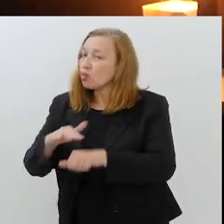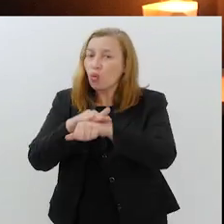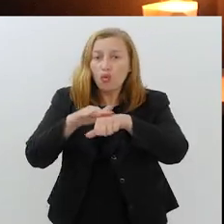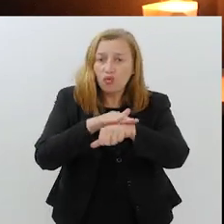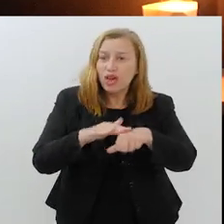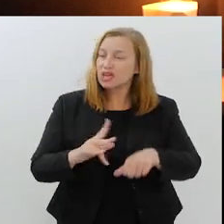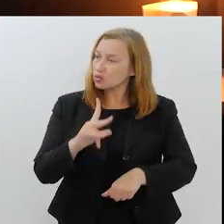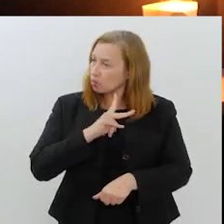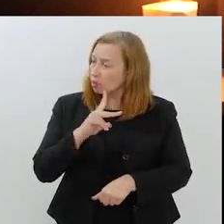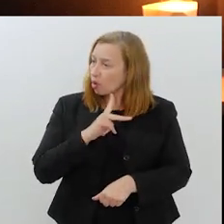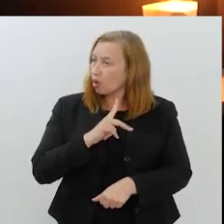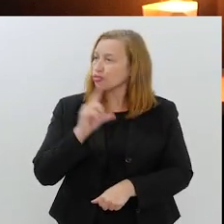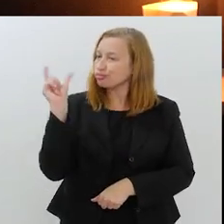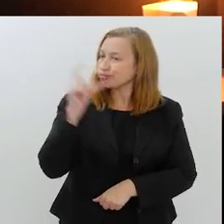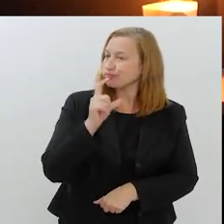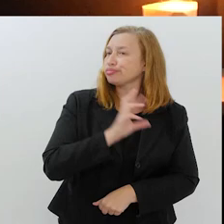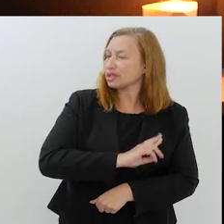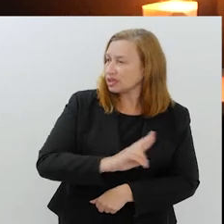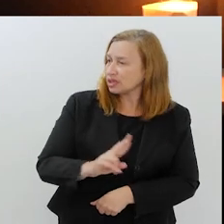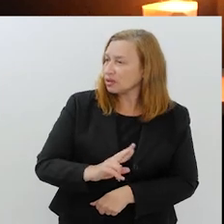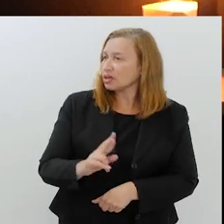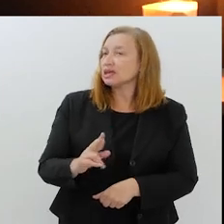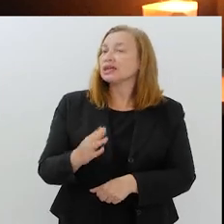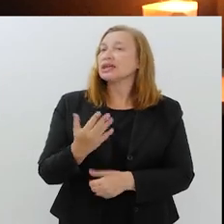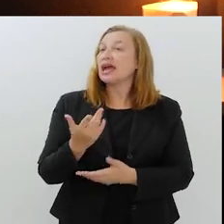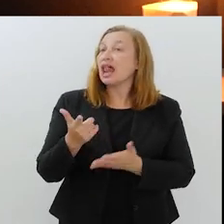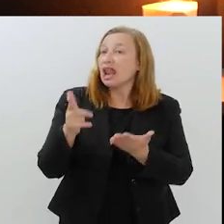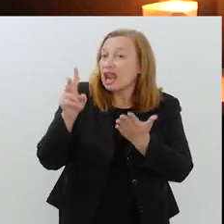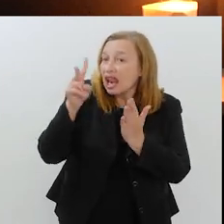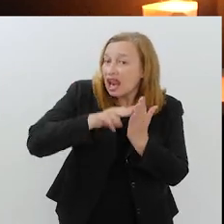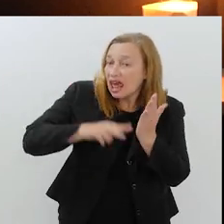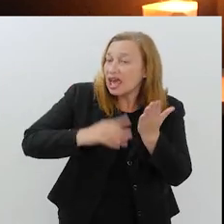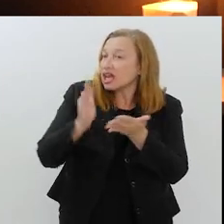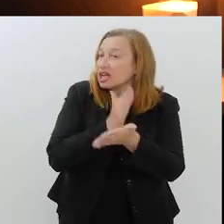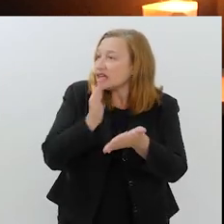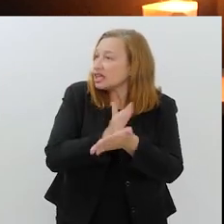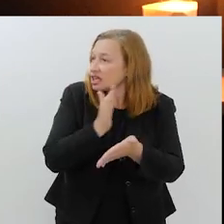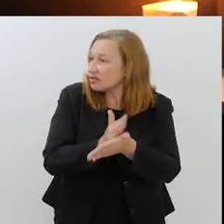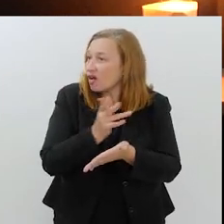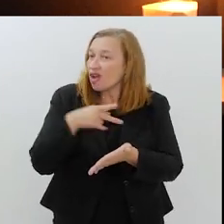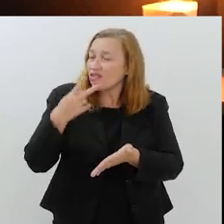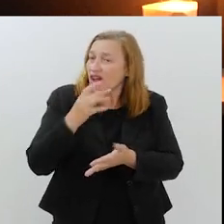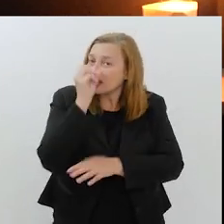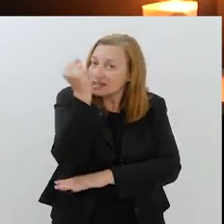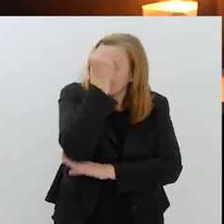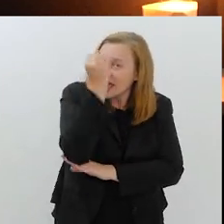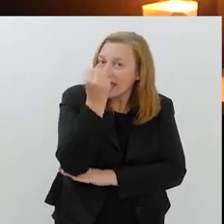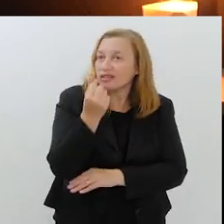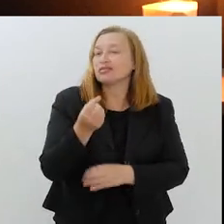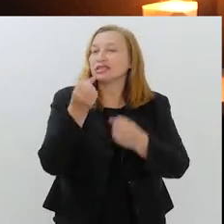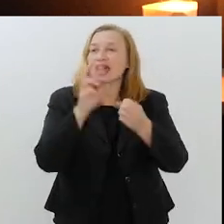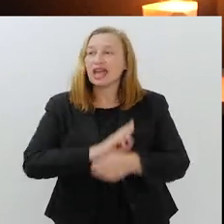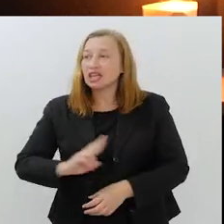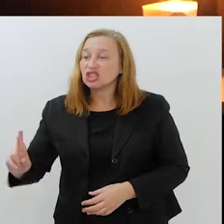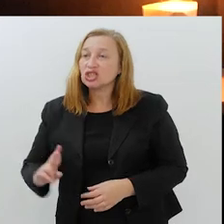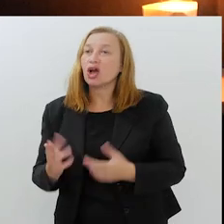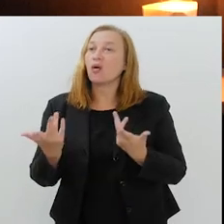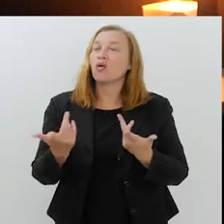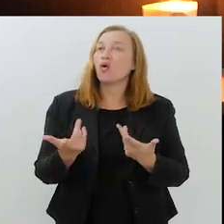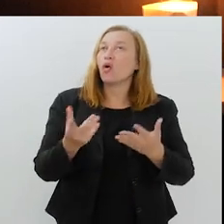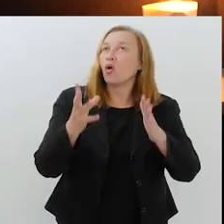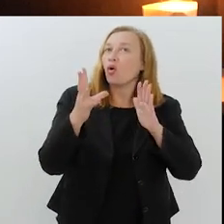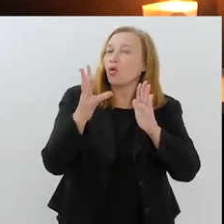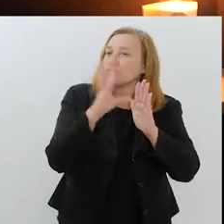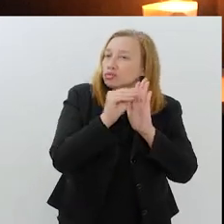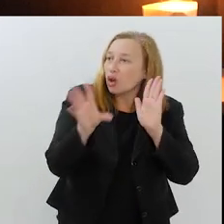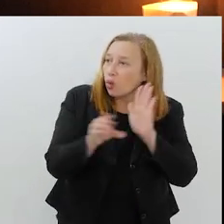muçulmano, né? Que tenha a vivência dentro da religião, né? Leia livros, né? Que falem de forma séria sobre a religião,